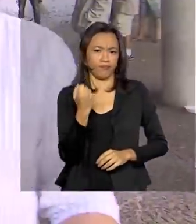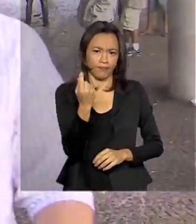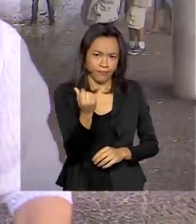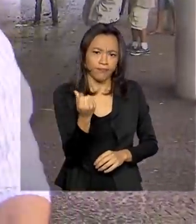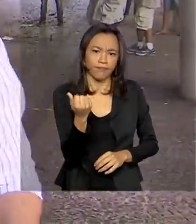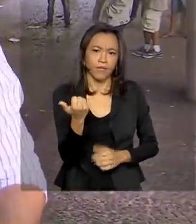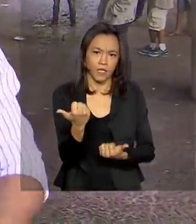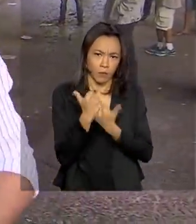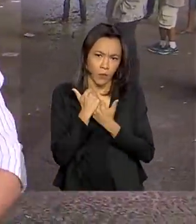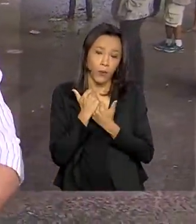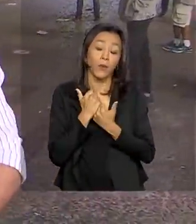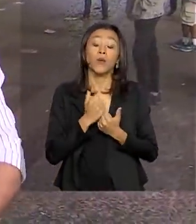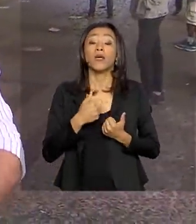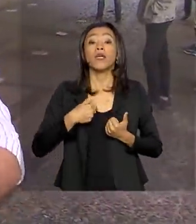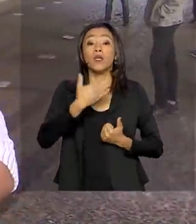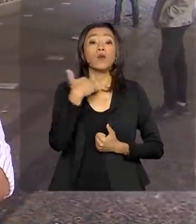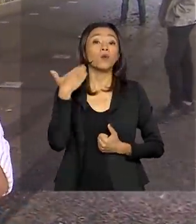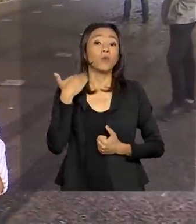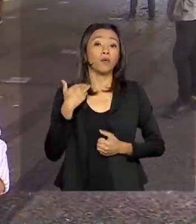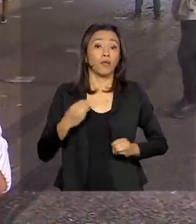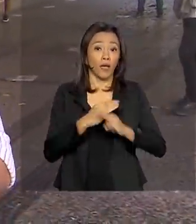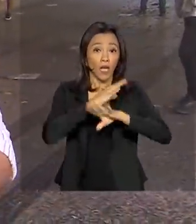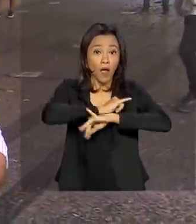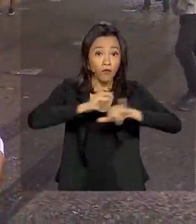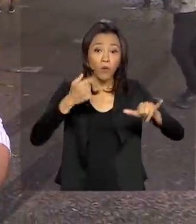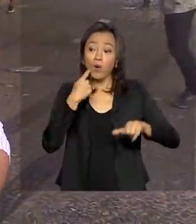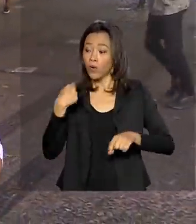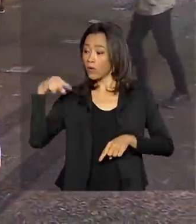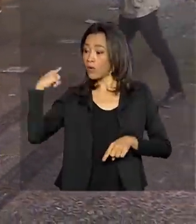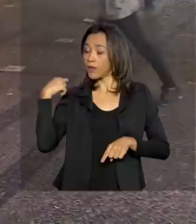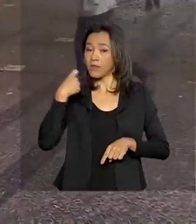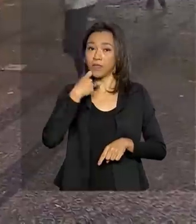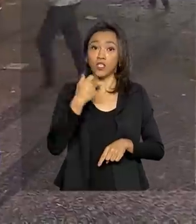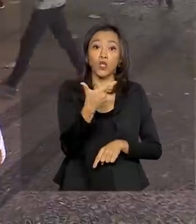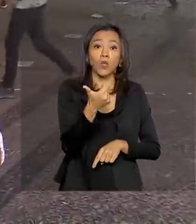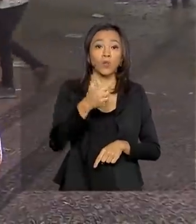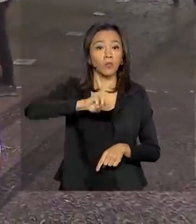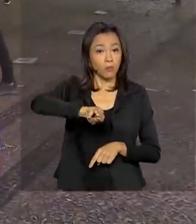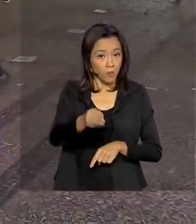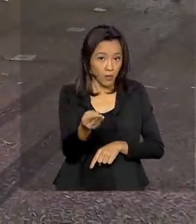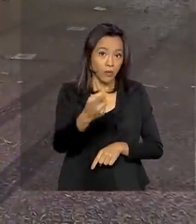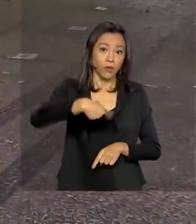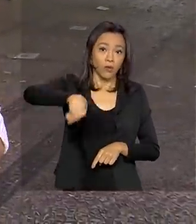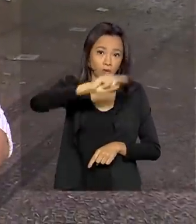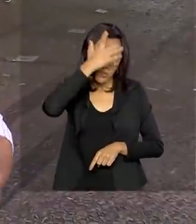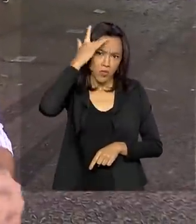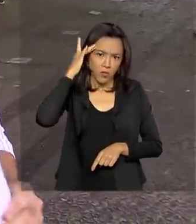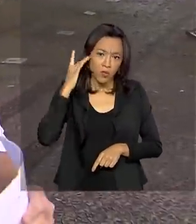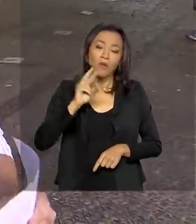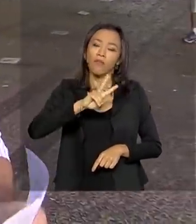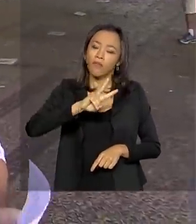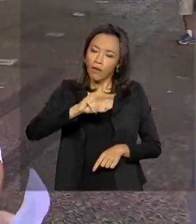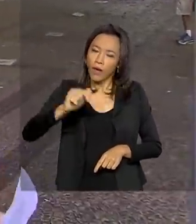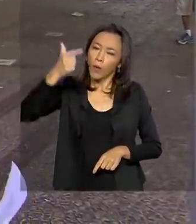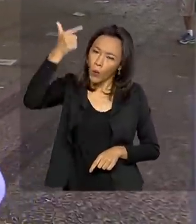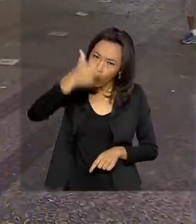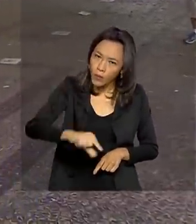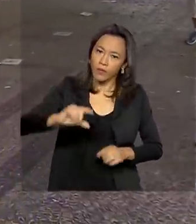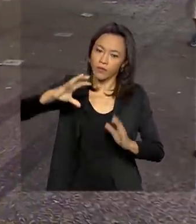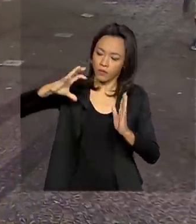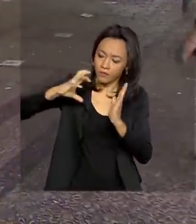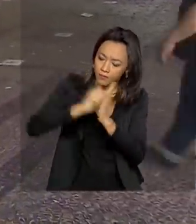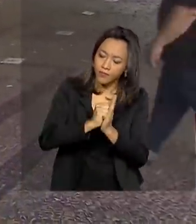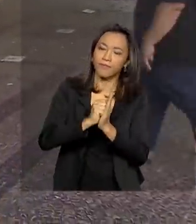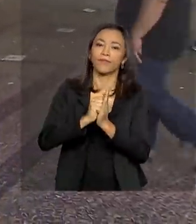Econômica informou na sexta-feira que 12 milhões e 400 mil pessoas vão precisar se recadastrar porque